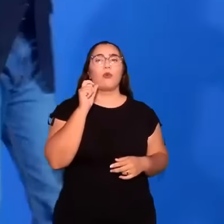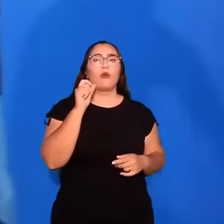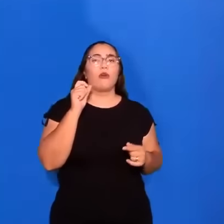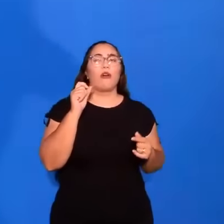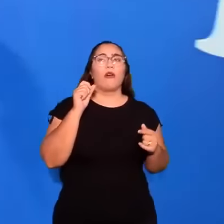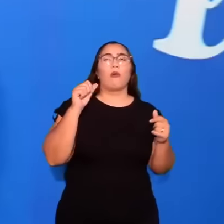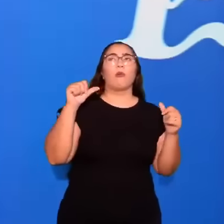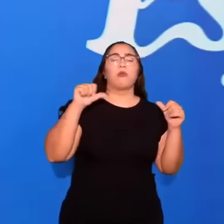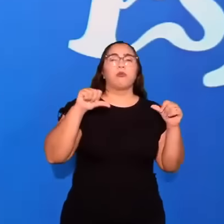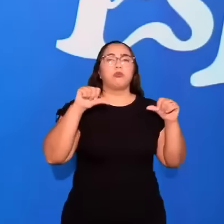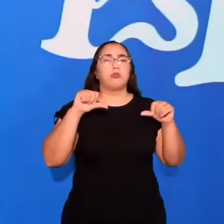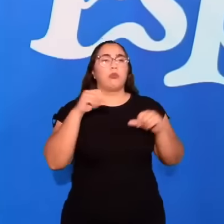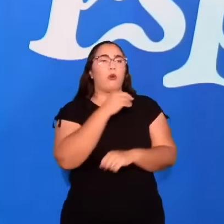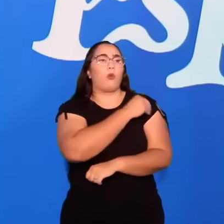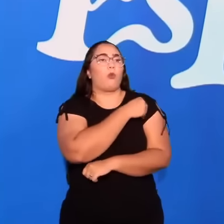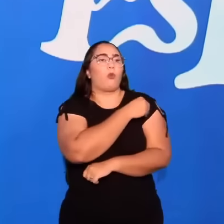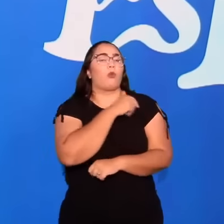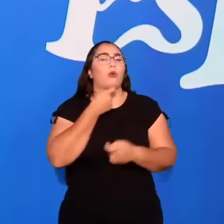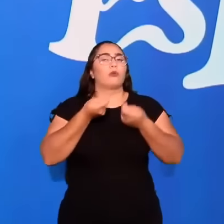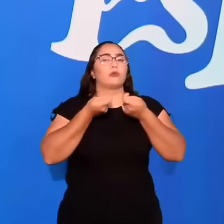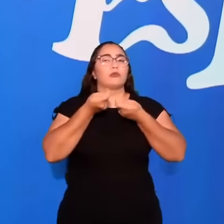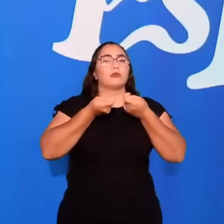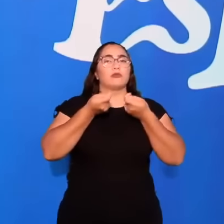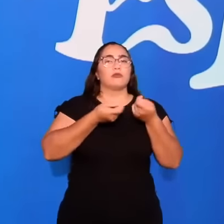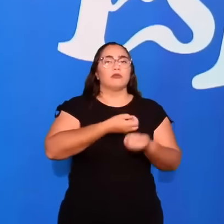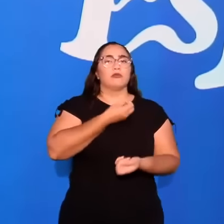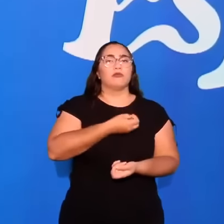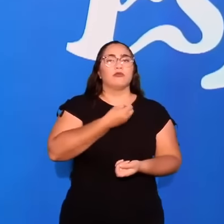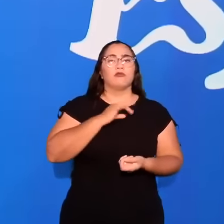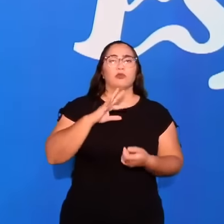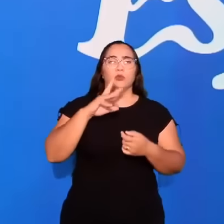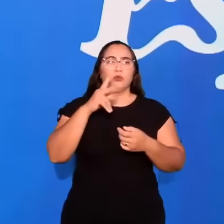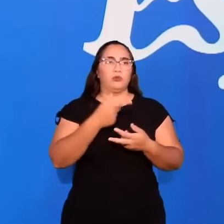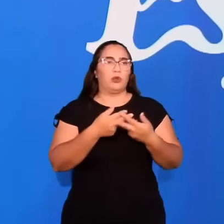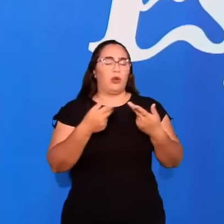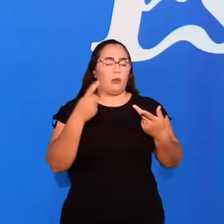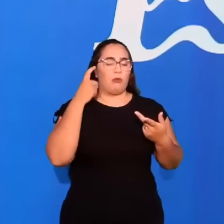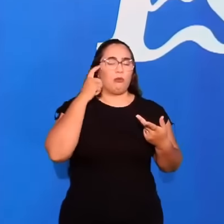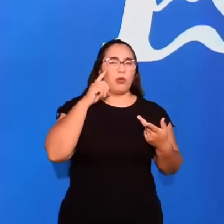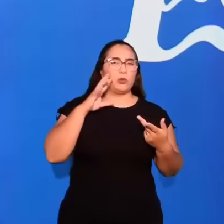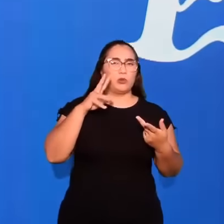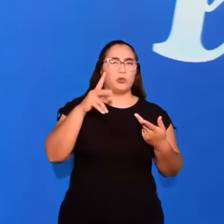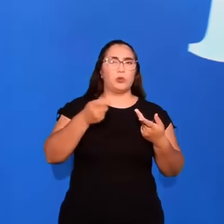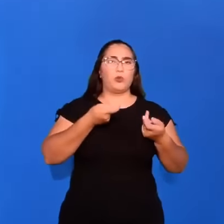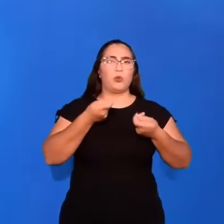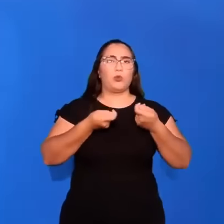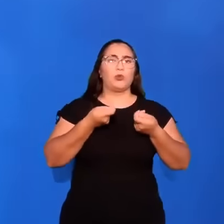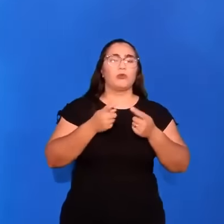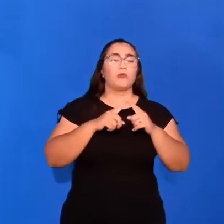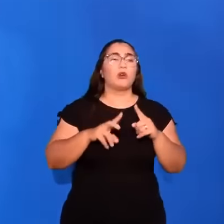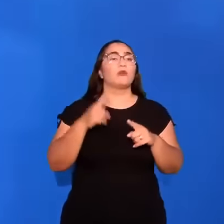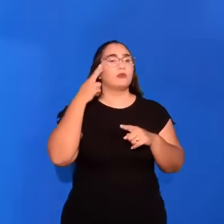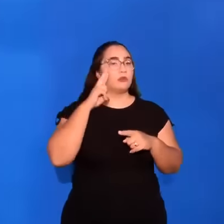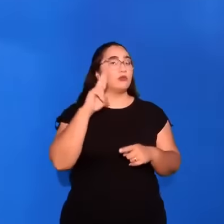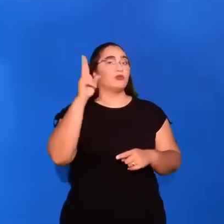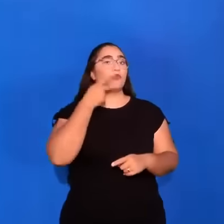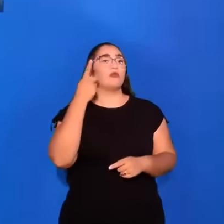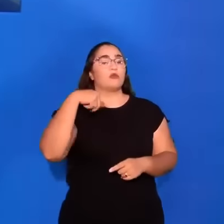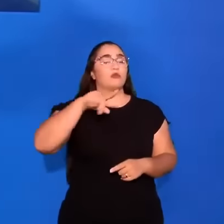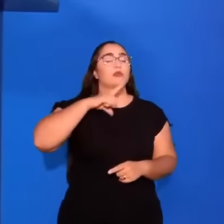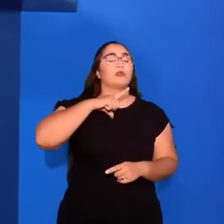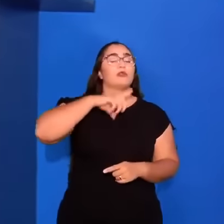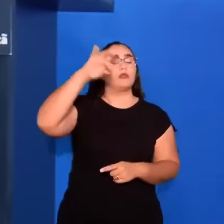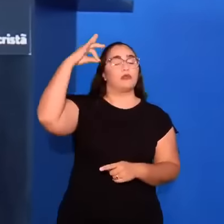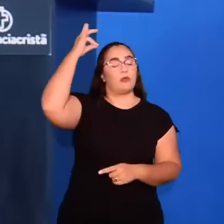de modo que o álcool domina todo o ser. Todas as faculdades dele. O Senhor diz, vocês possuem o Espírito